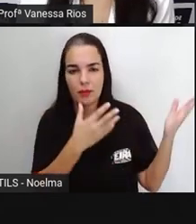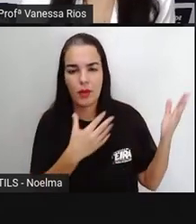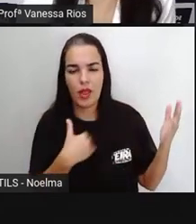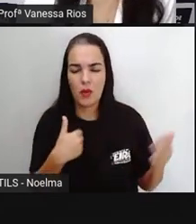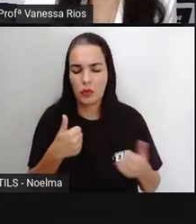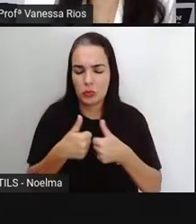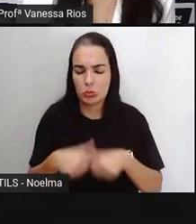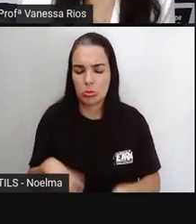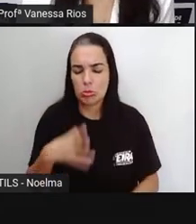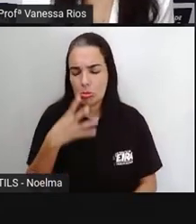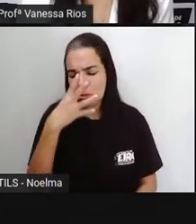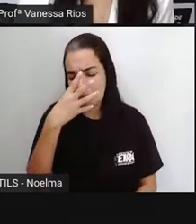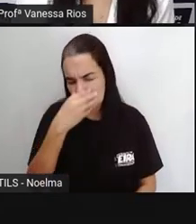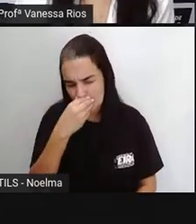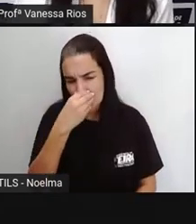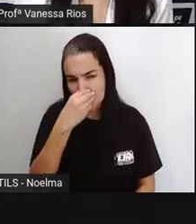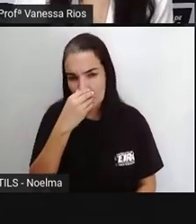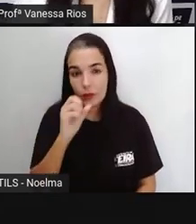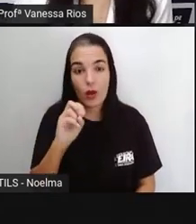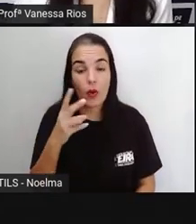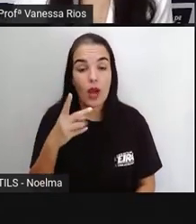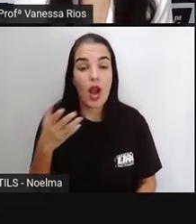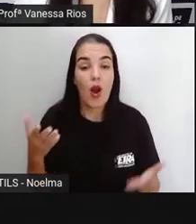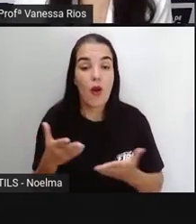hoje está frio.